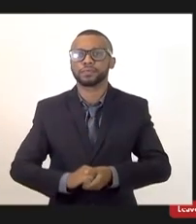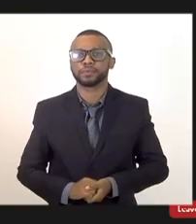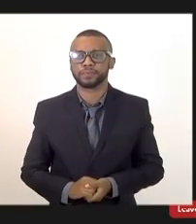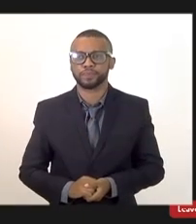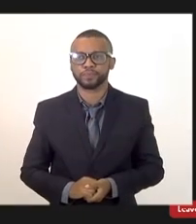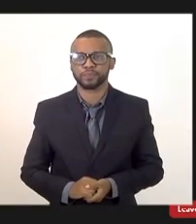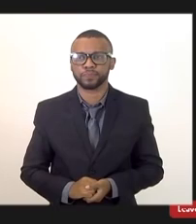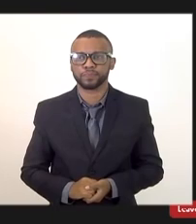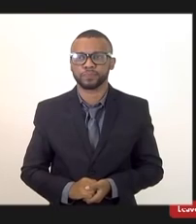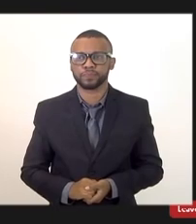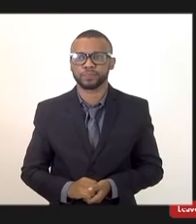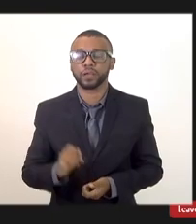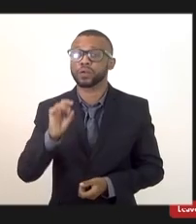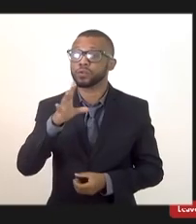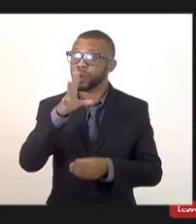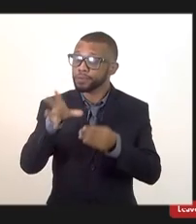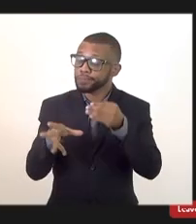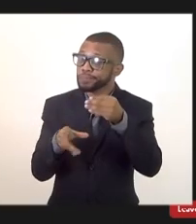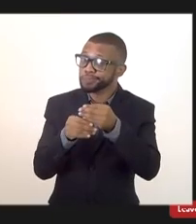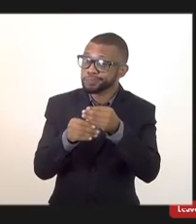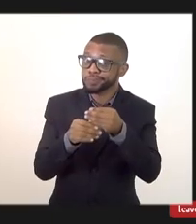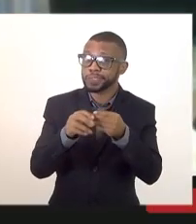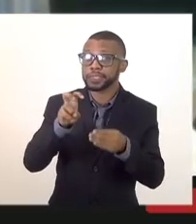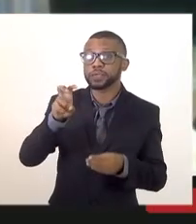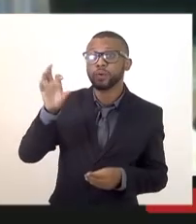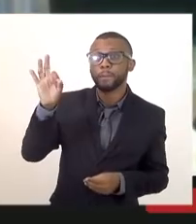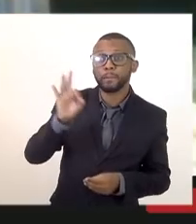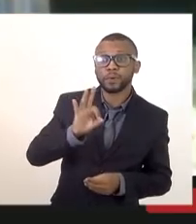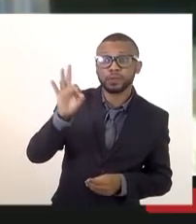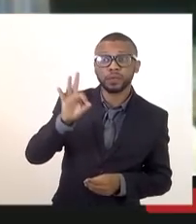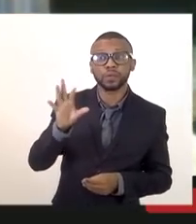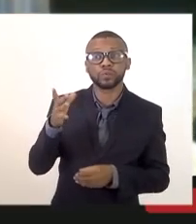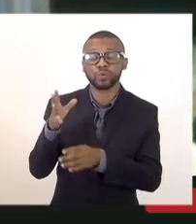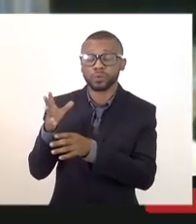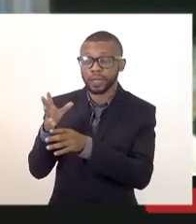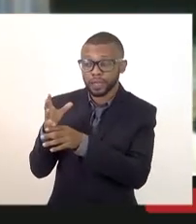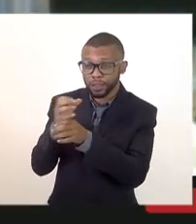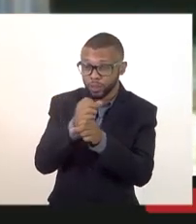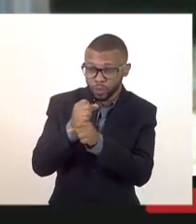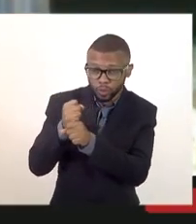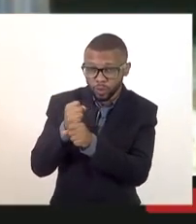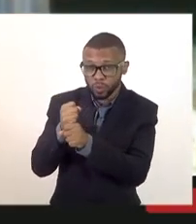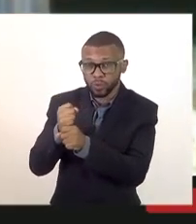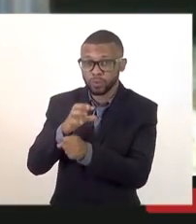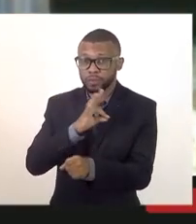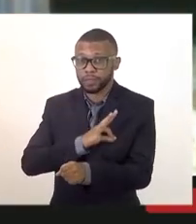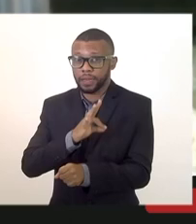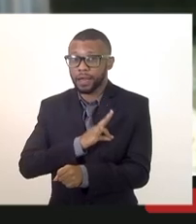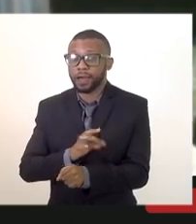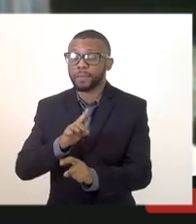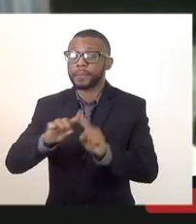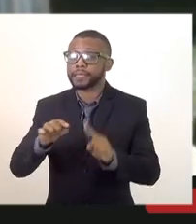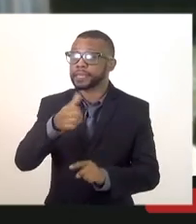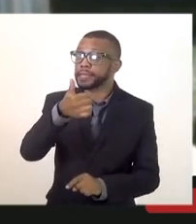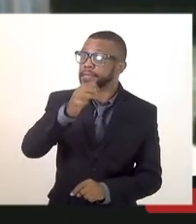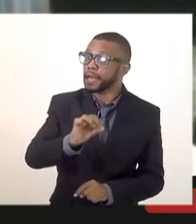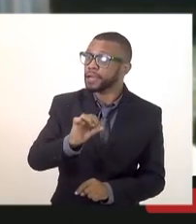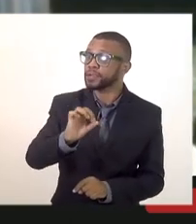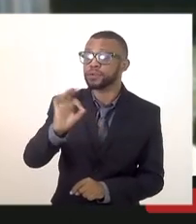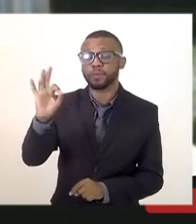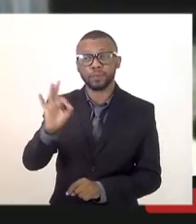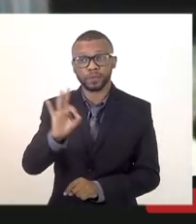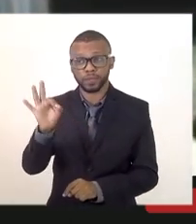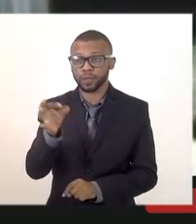noção só retificando aqui eu falei que é 5% do valor do soldo mas é 10% do valor do soldo que é pago do fundo de